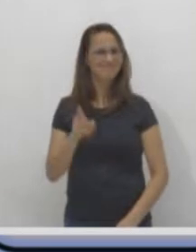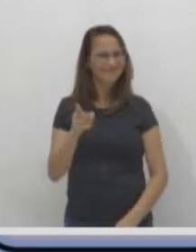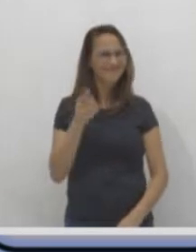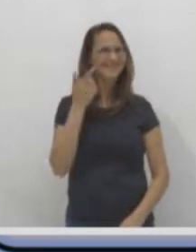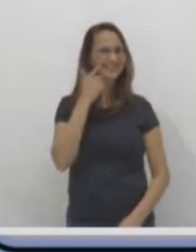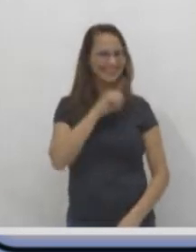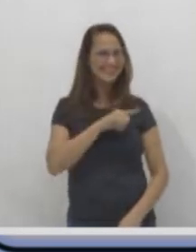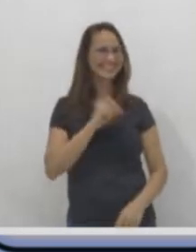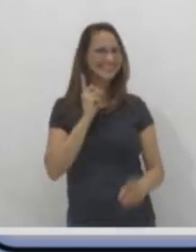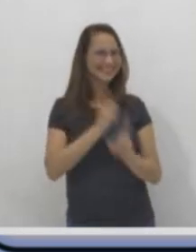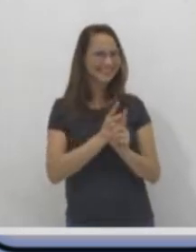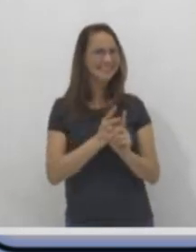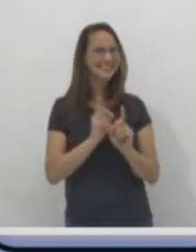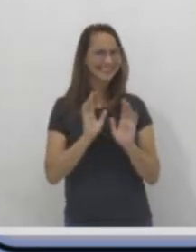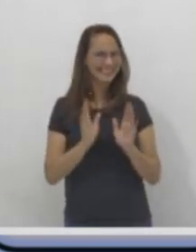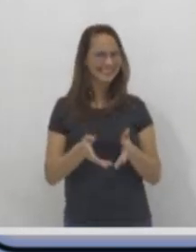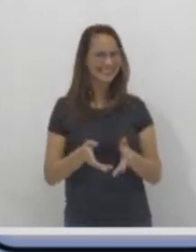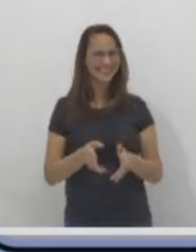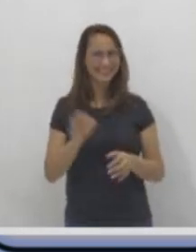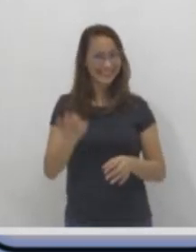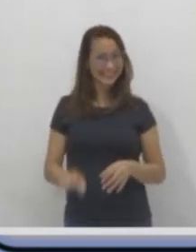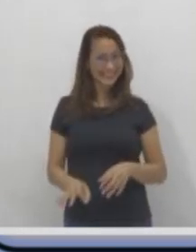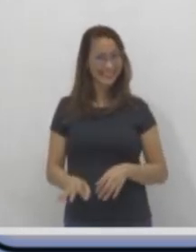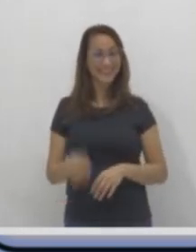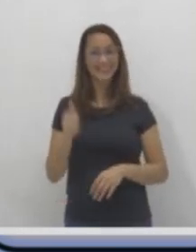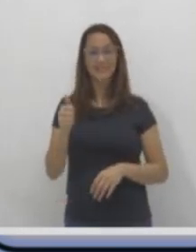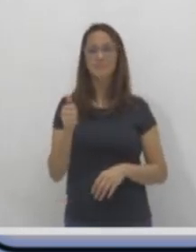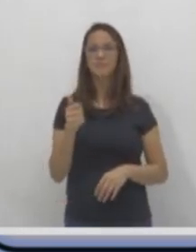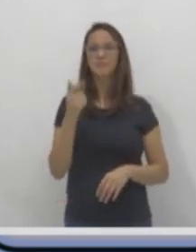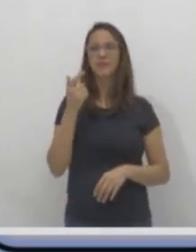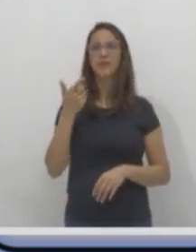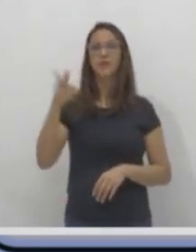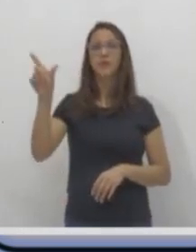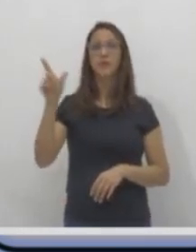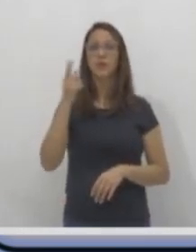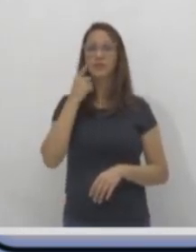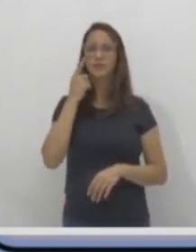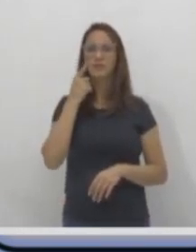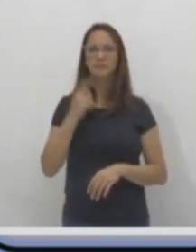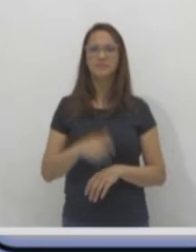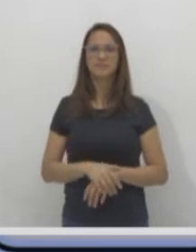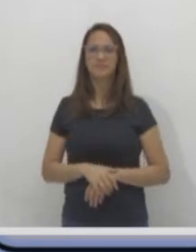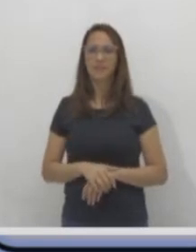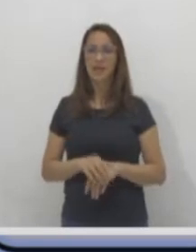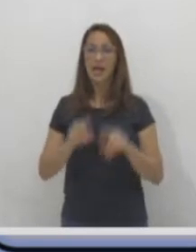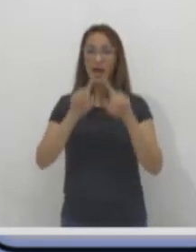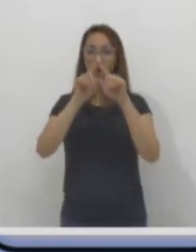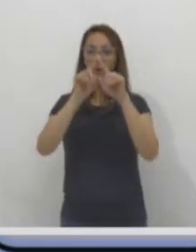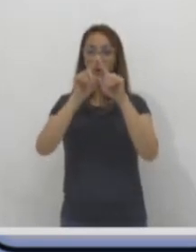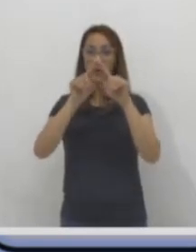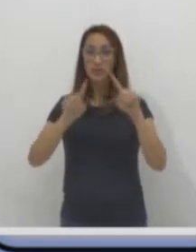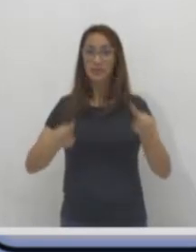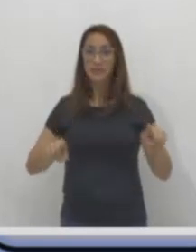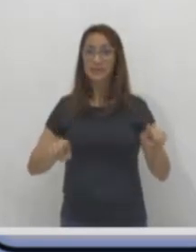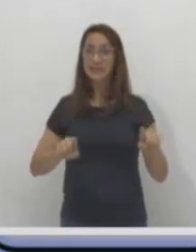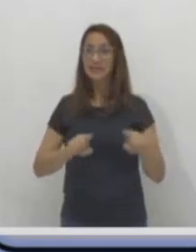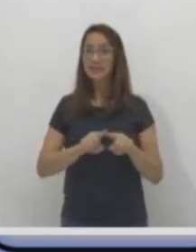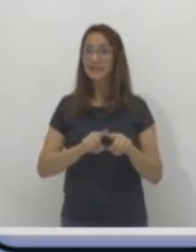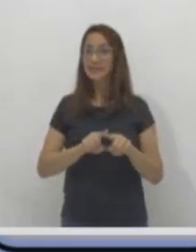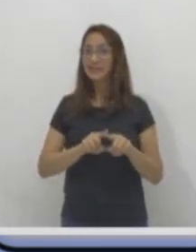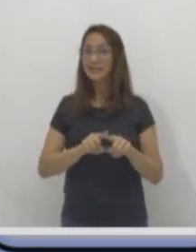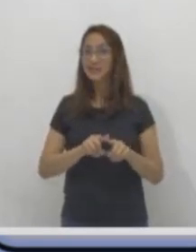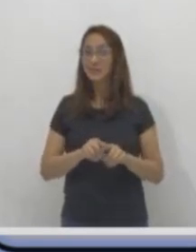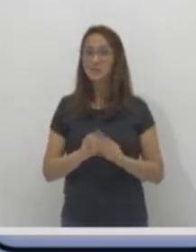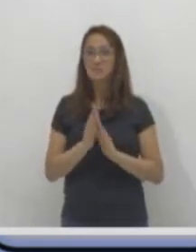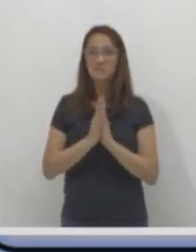Então, vamos continuar a brincadeira. Vamos fazer uma outra atividade. Vamos lá. Agora são triângulos. Tá? São